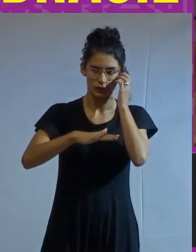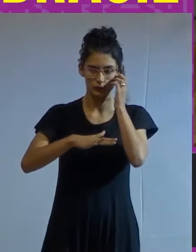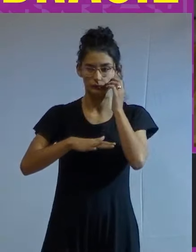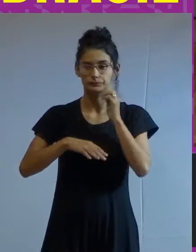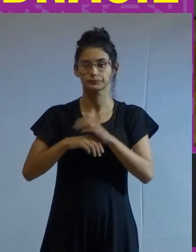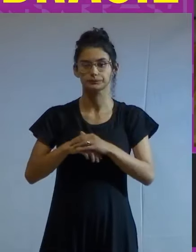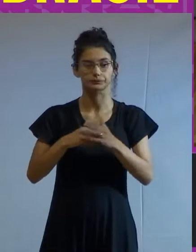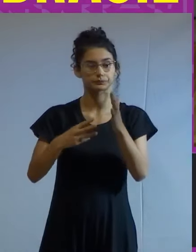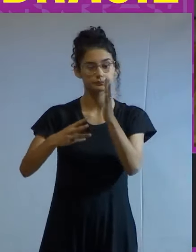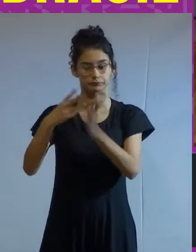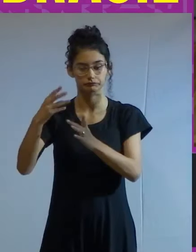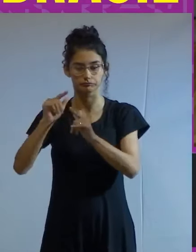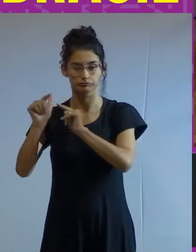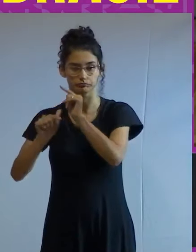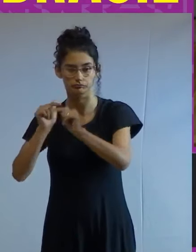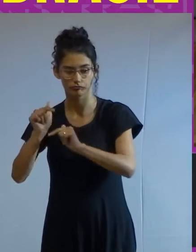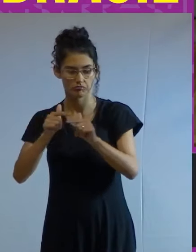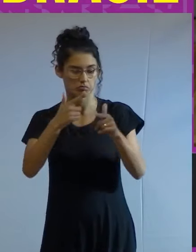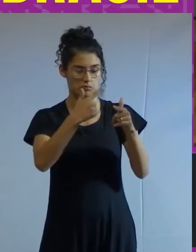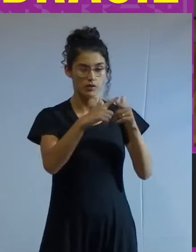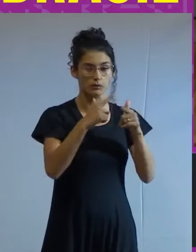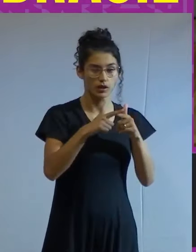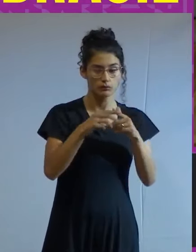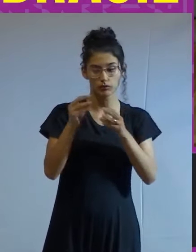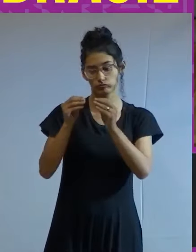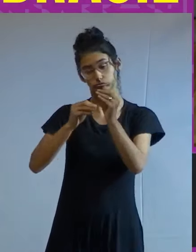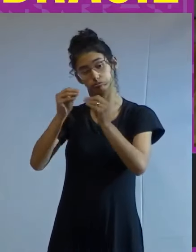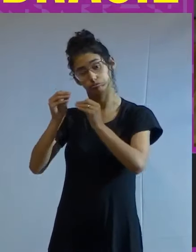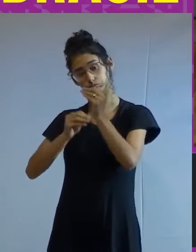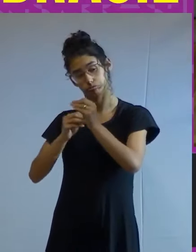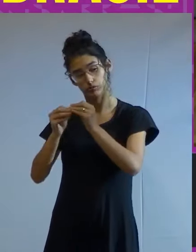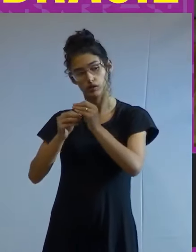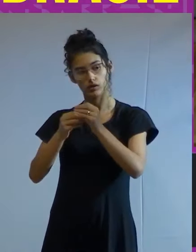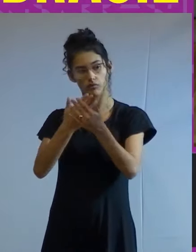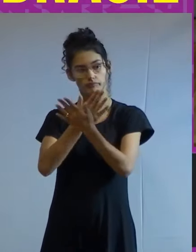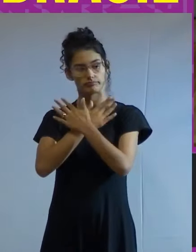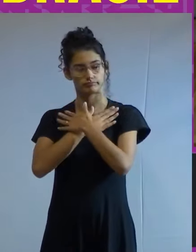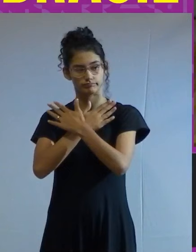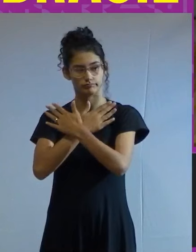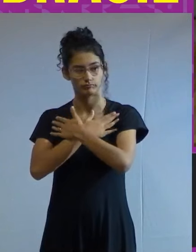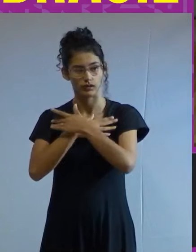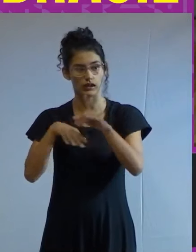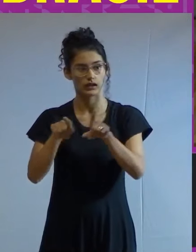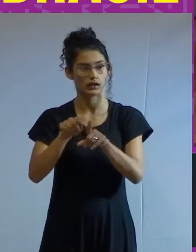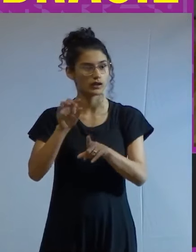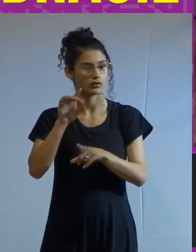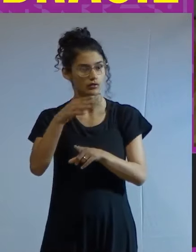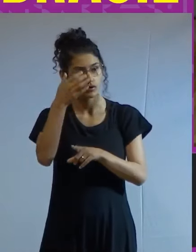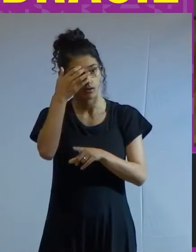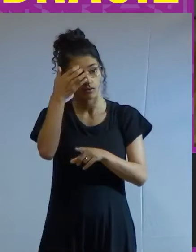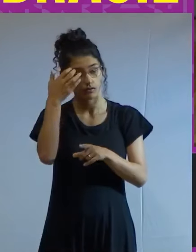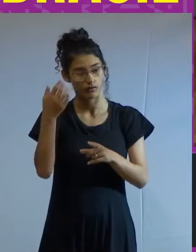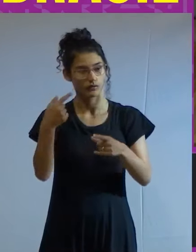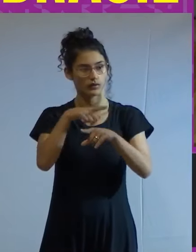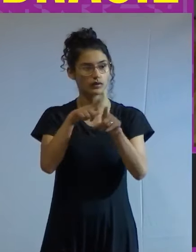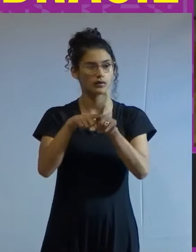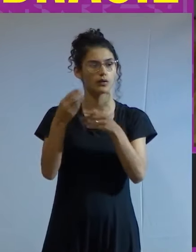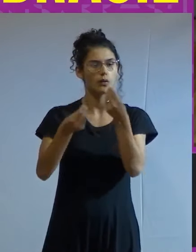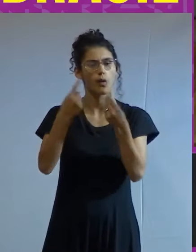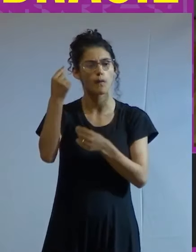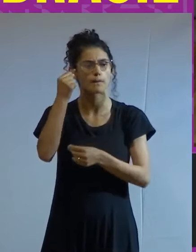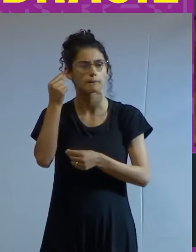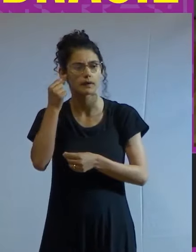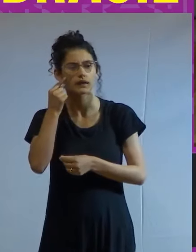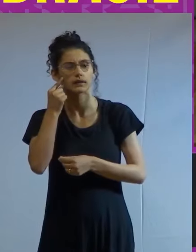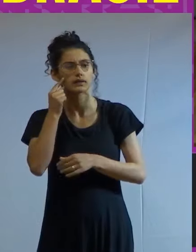Terceirização, precarização, flexibilização, desemprego. E não tão contraditoriamente como se pensa,